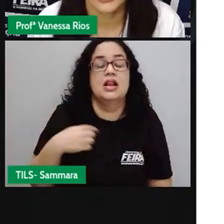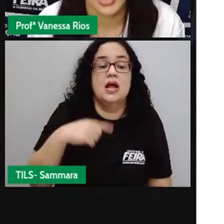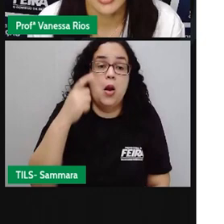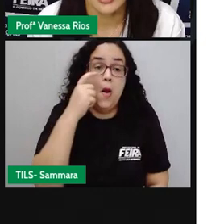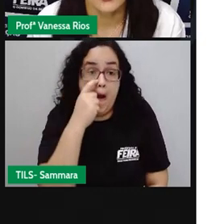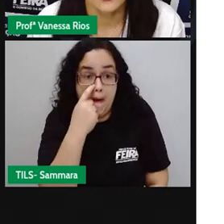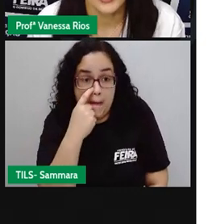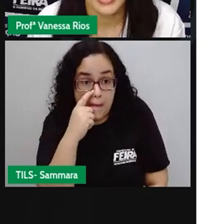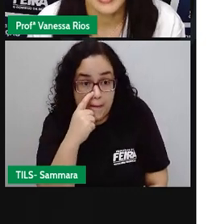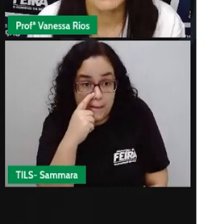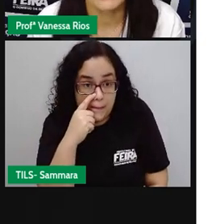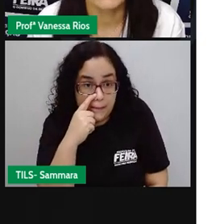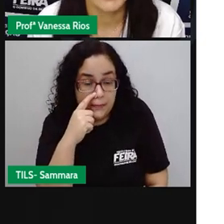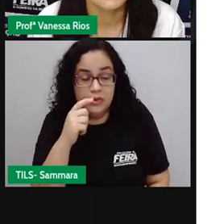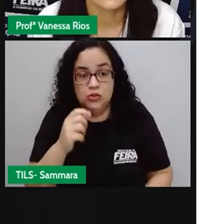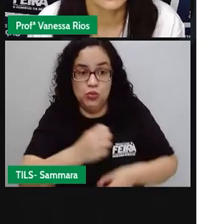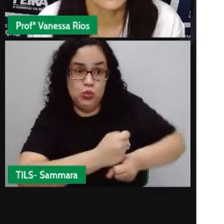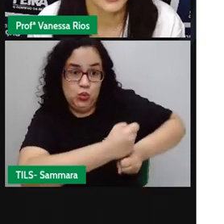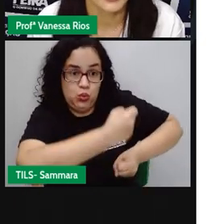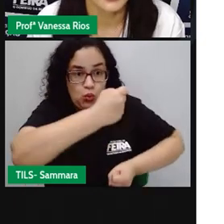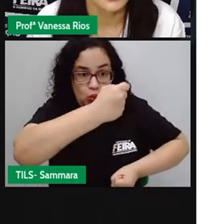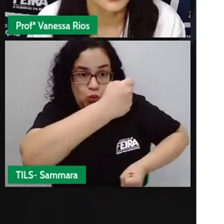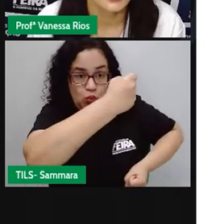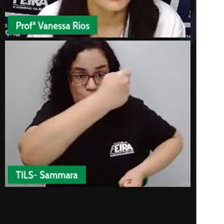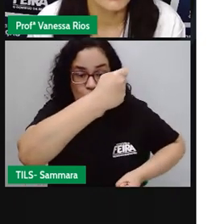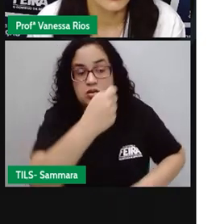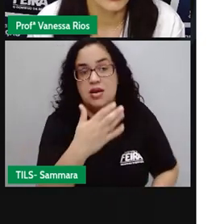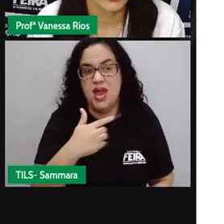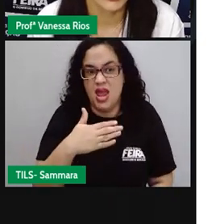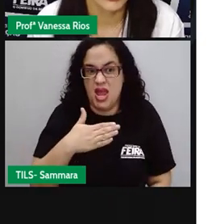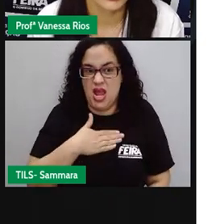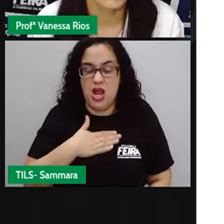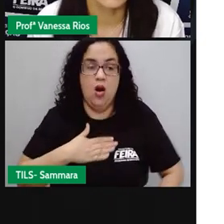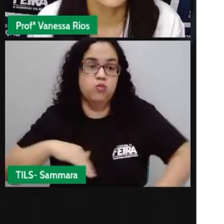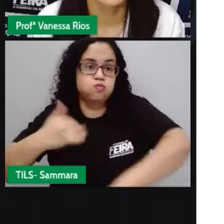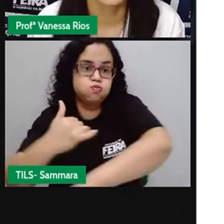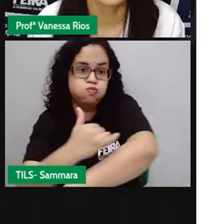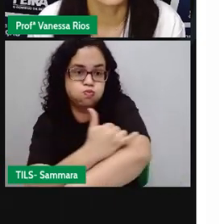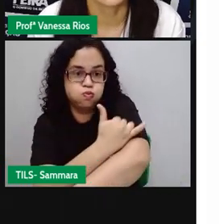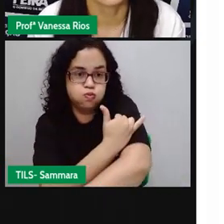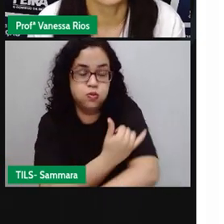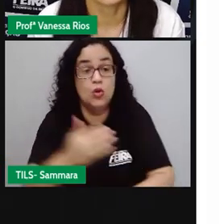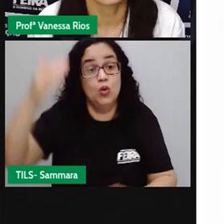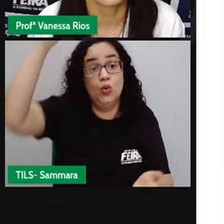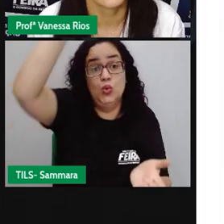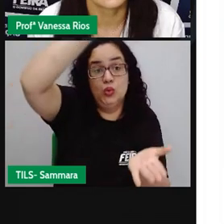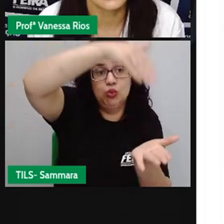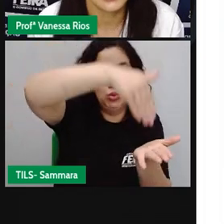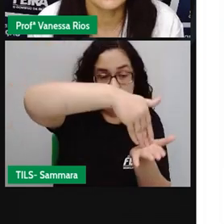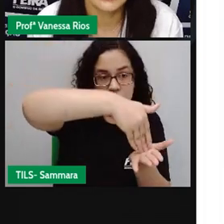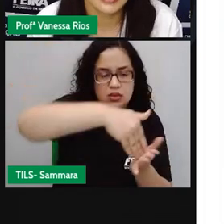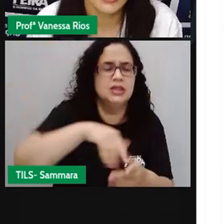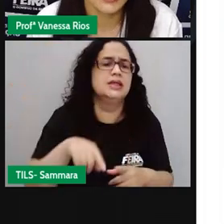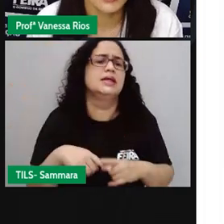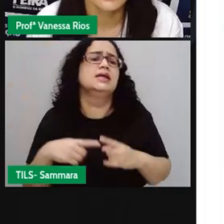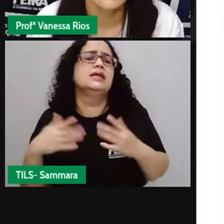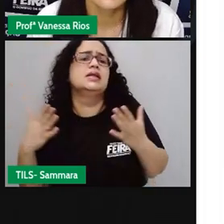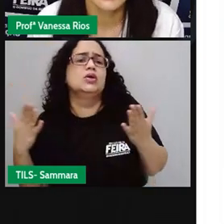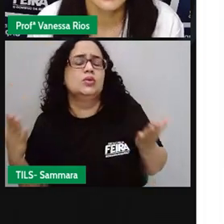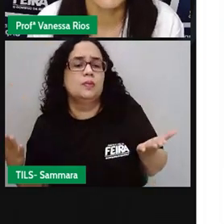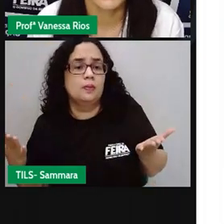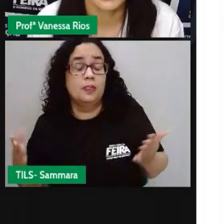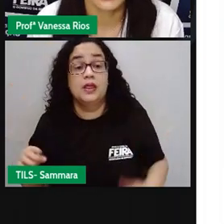a bruxa, um cabo de vaçouga, eu, gorquinho, o último. E, então,